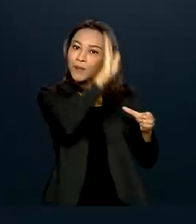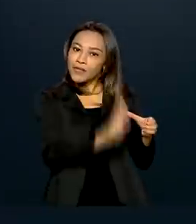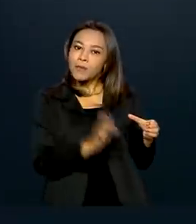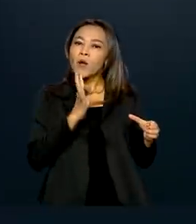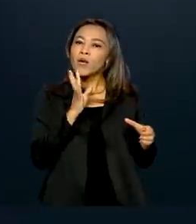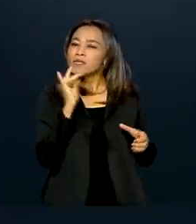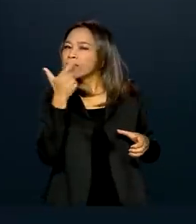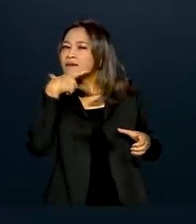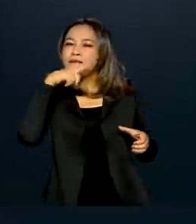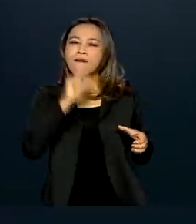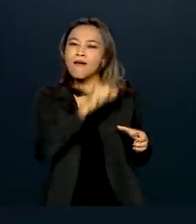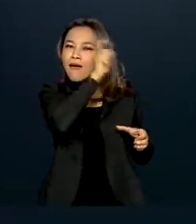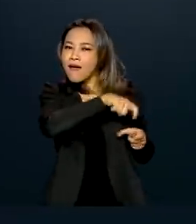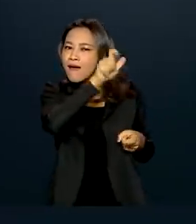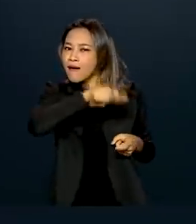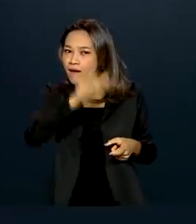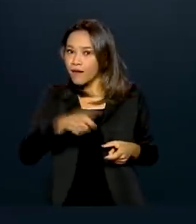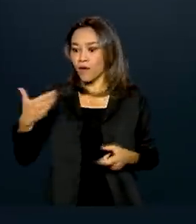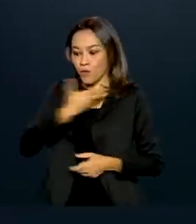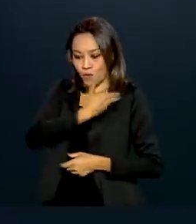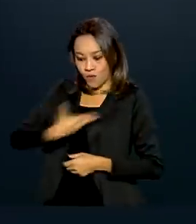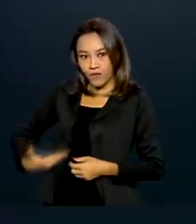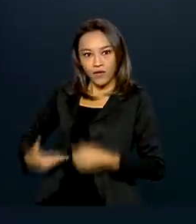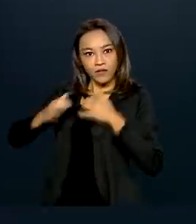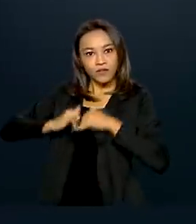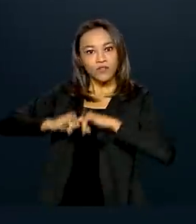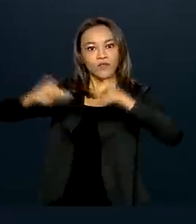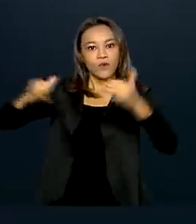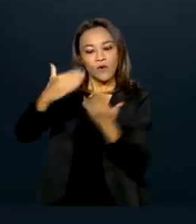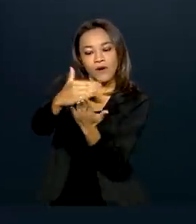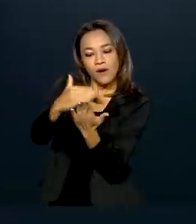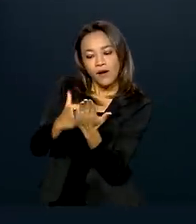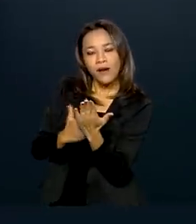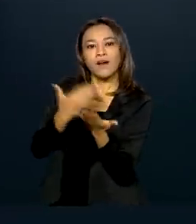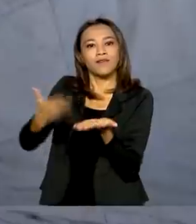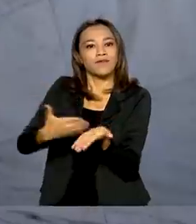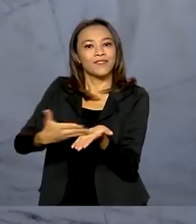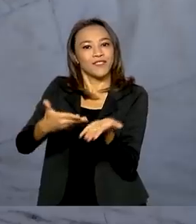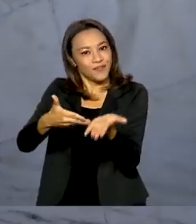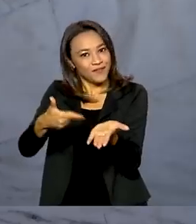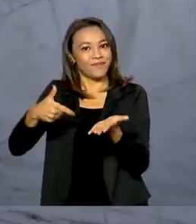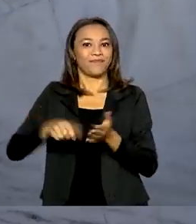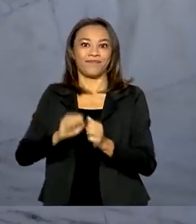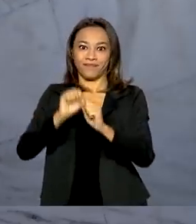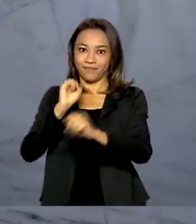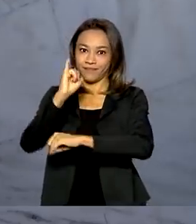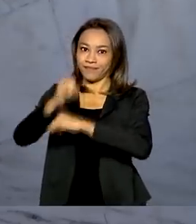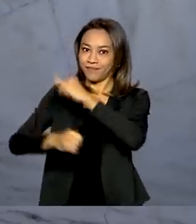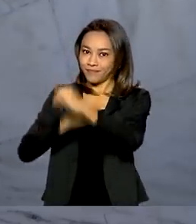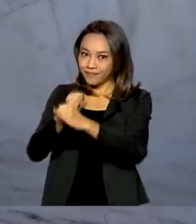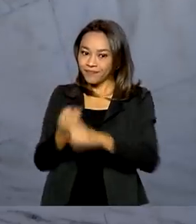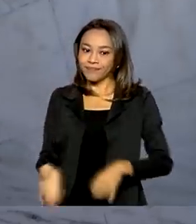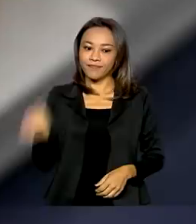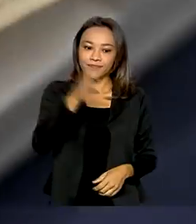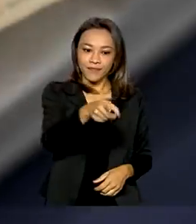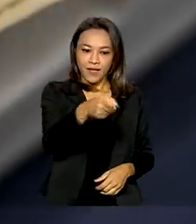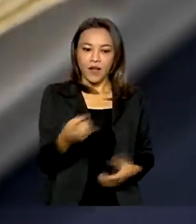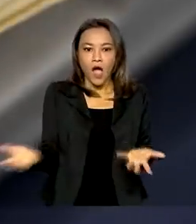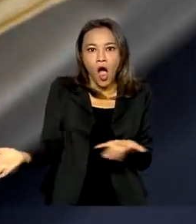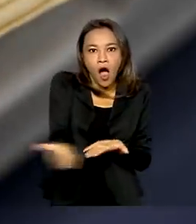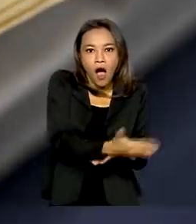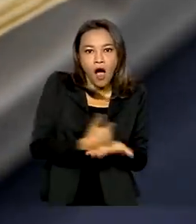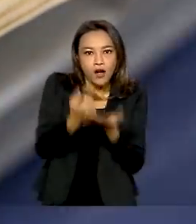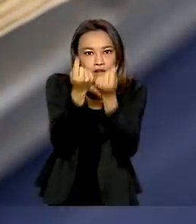melhor quem são os nossos atletas, o governo lançou um guia virtual. Na economia, a Receita Federal bate recorde de